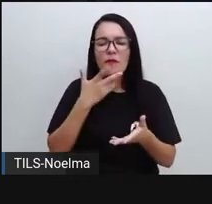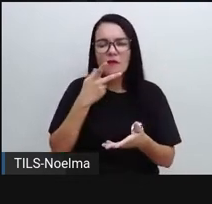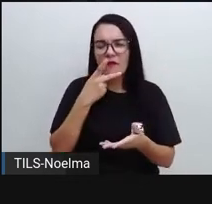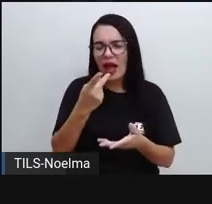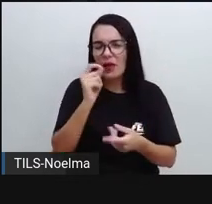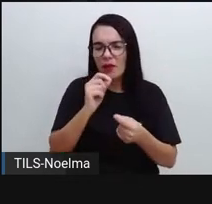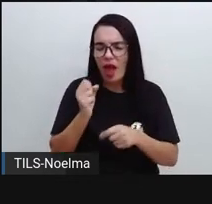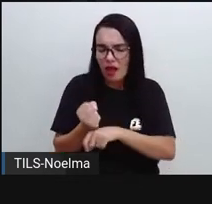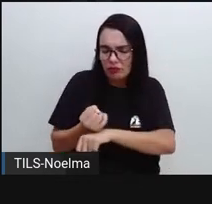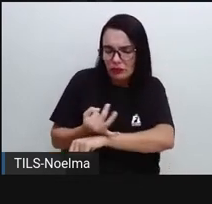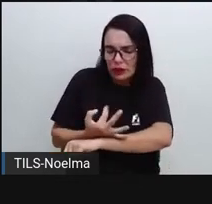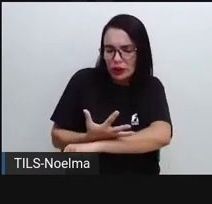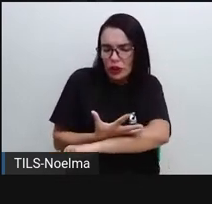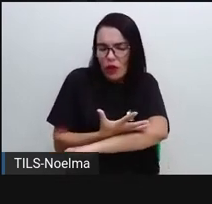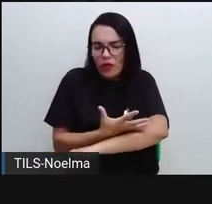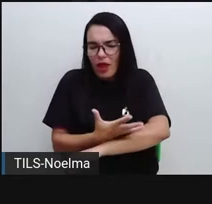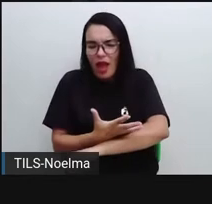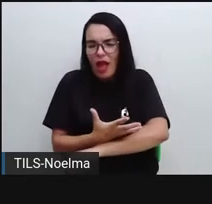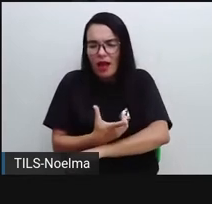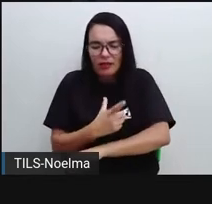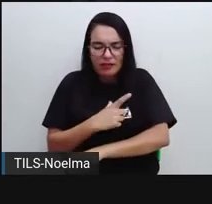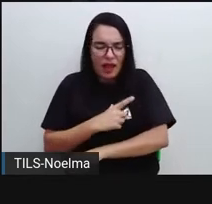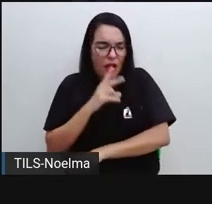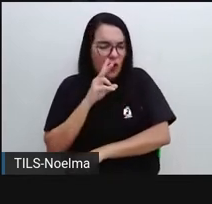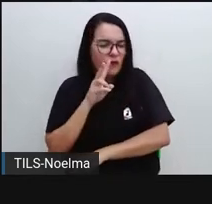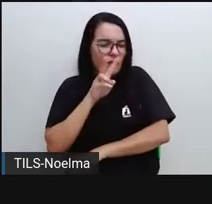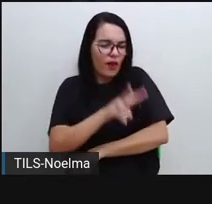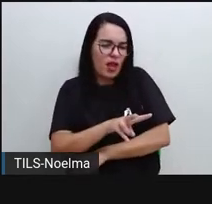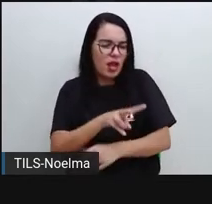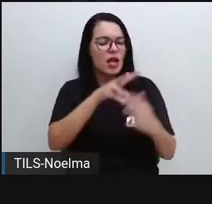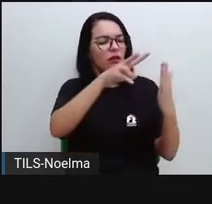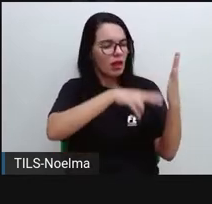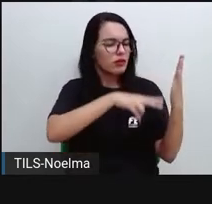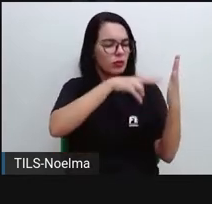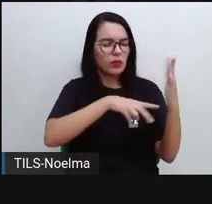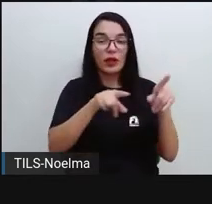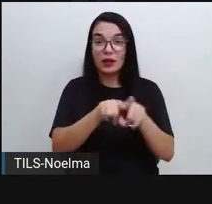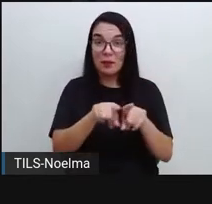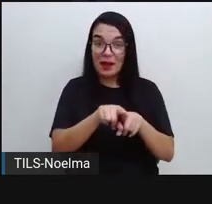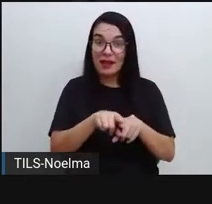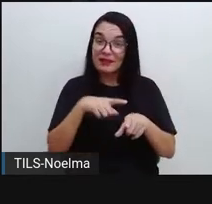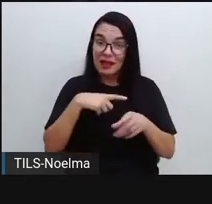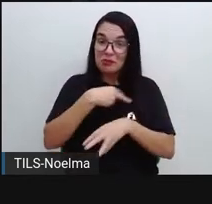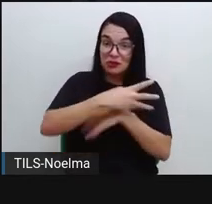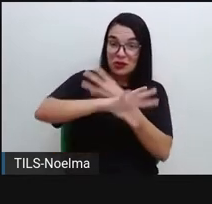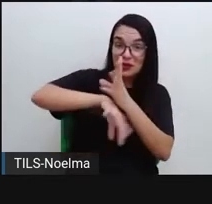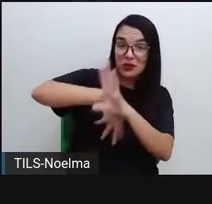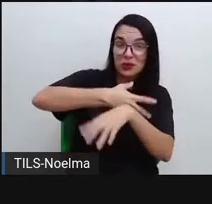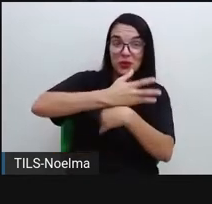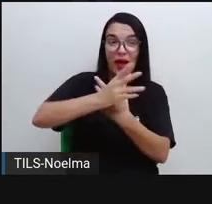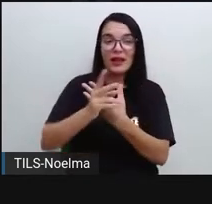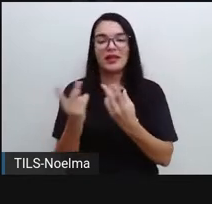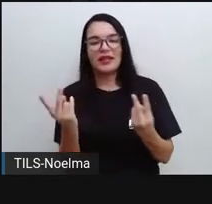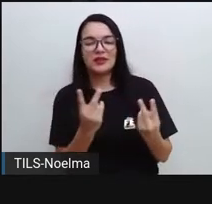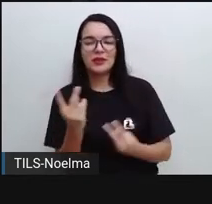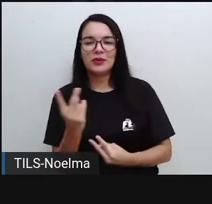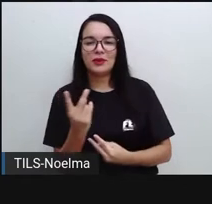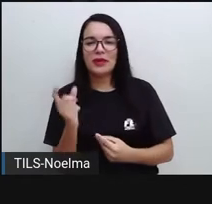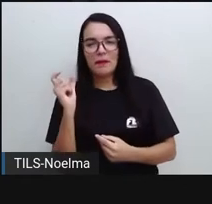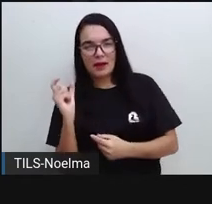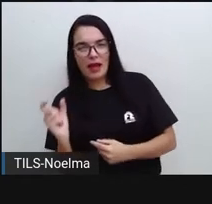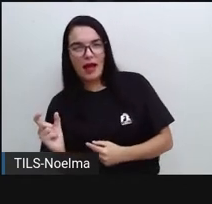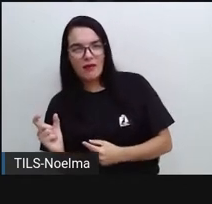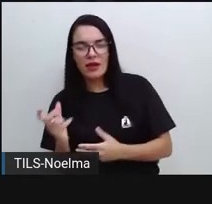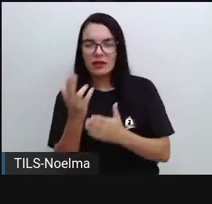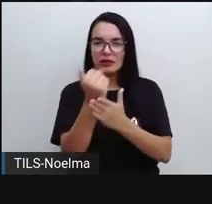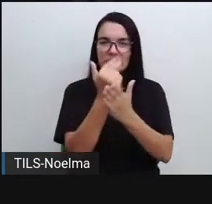vê, além do ler, por quê? Porque nós vamos utilizar a arte da imagem aí também, certo? E aí a gente tem um exemplo aqui